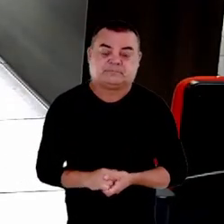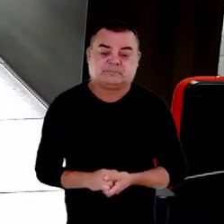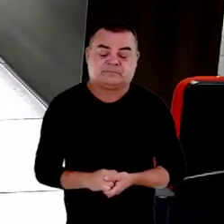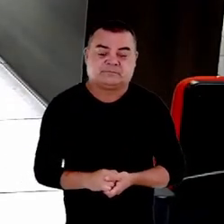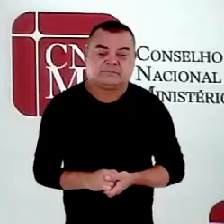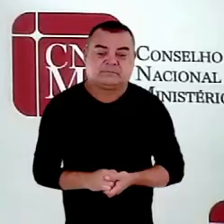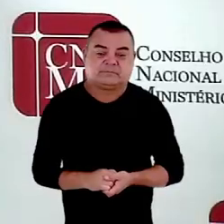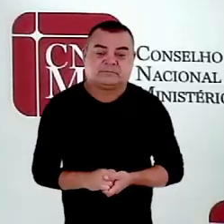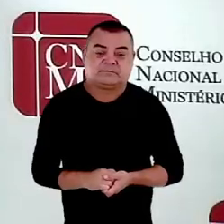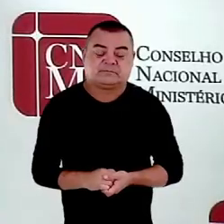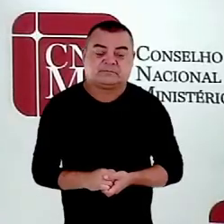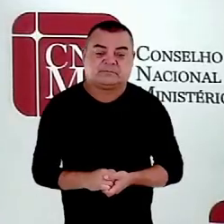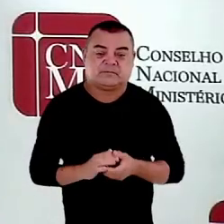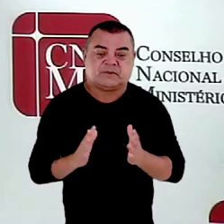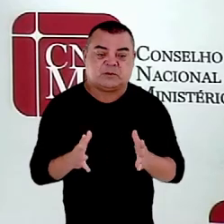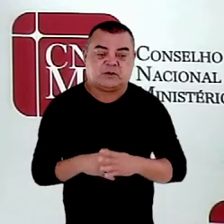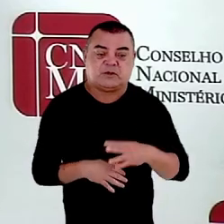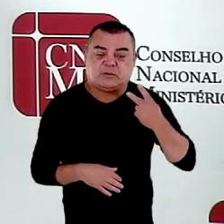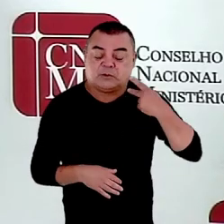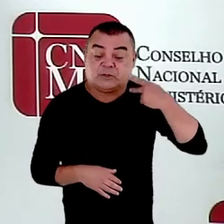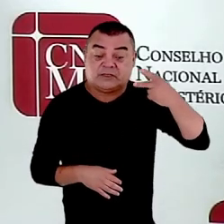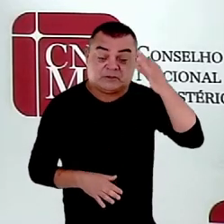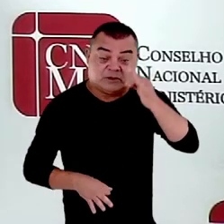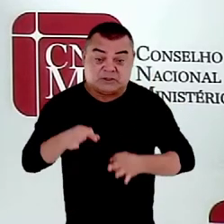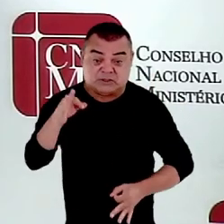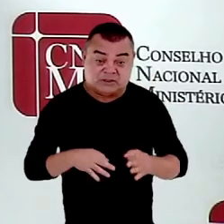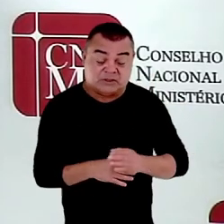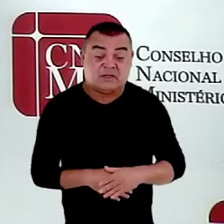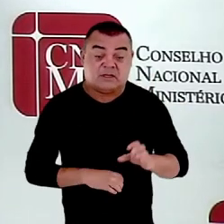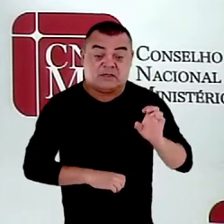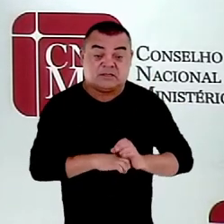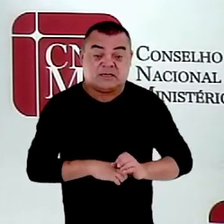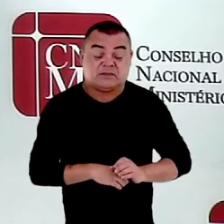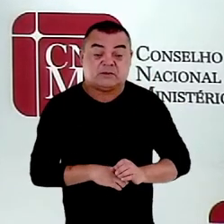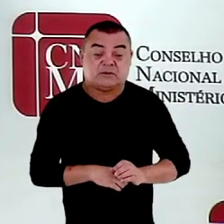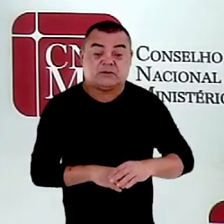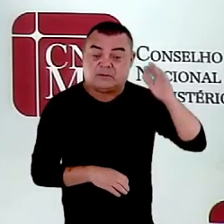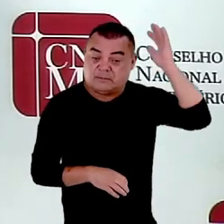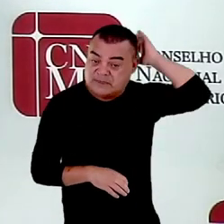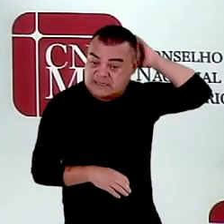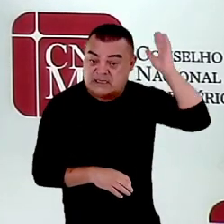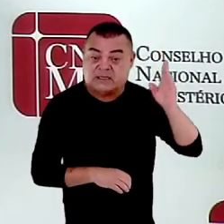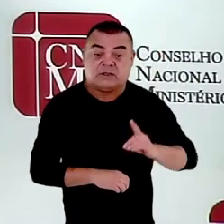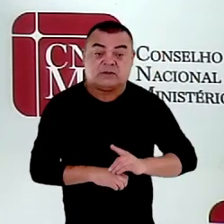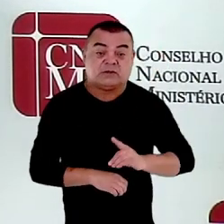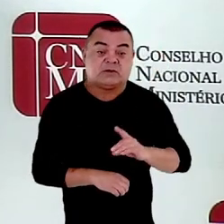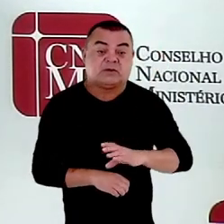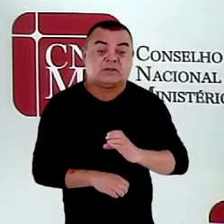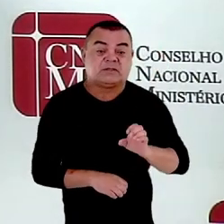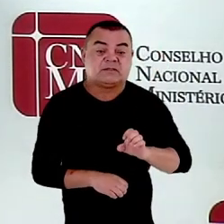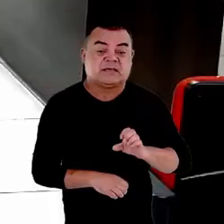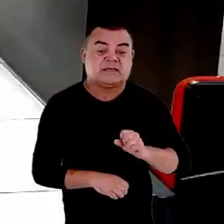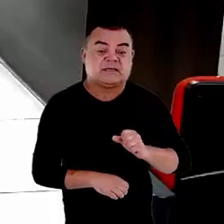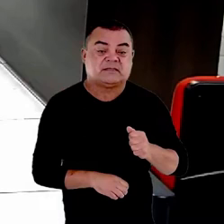fará uso da palavra o Procurador-Geral de Justiça do Estado do Pará Dr. César Nader Matar Jr